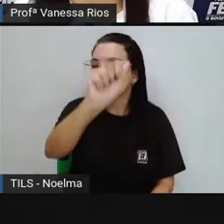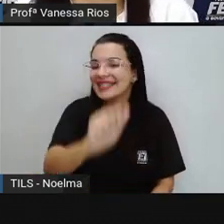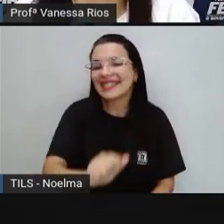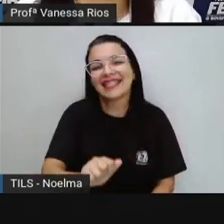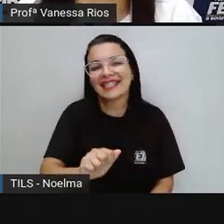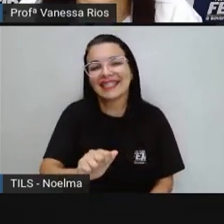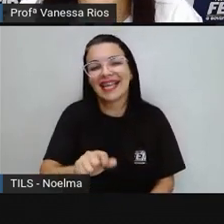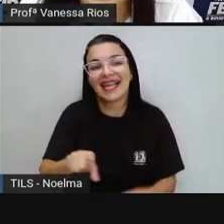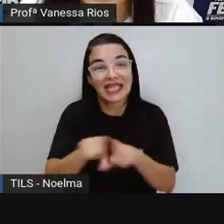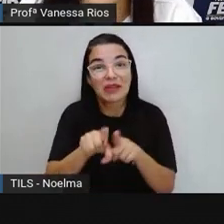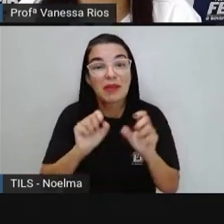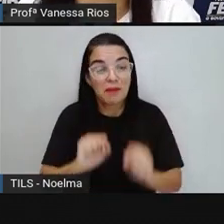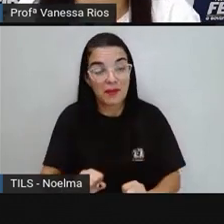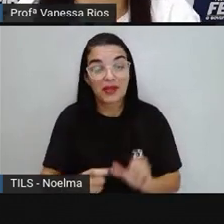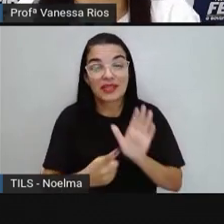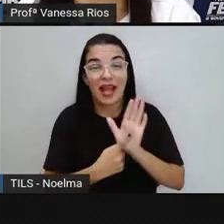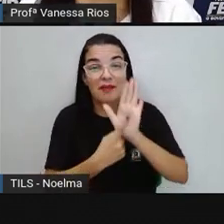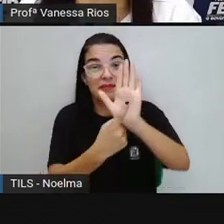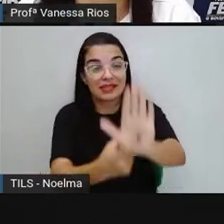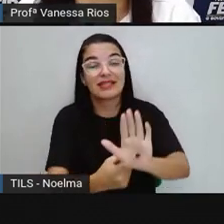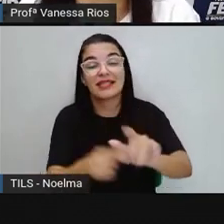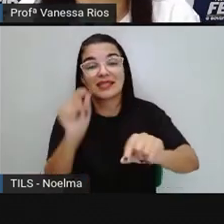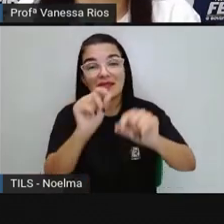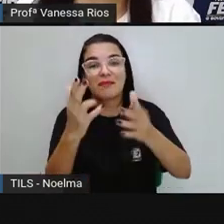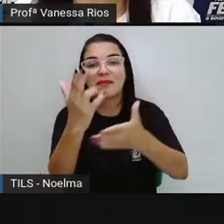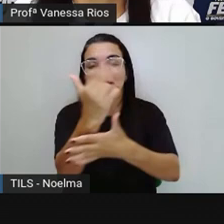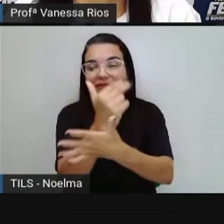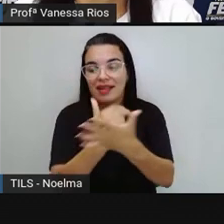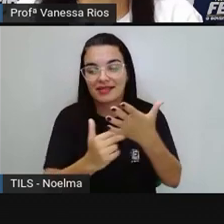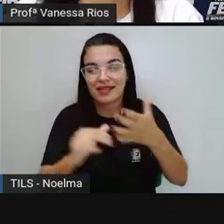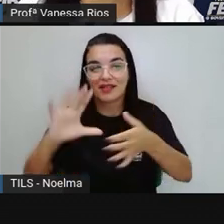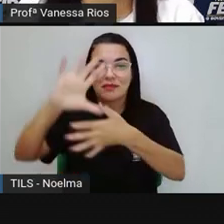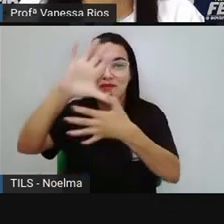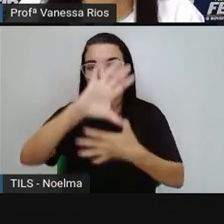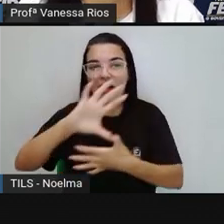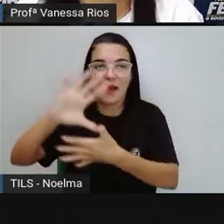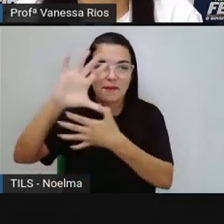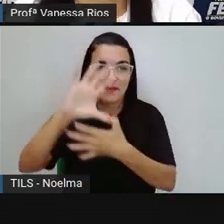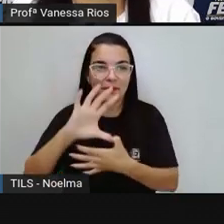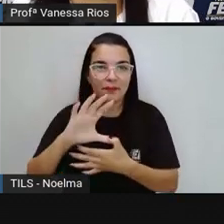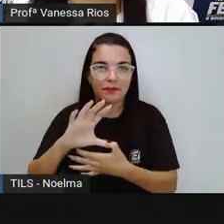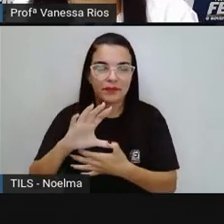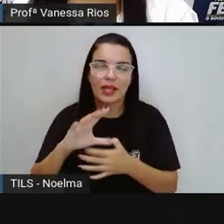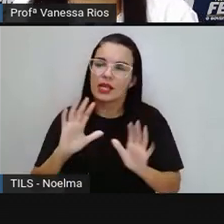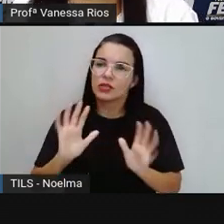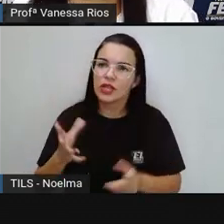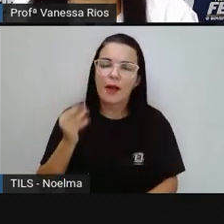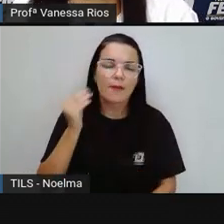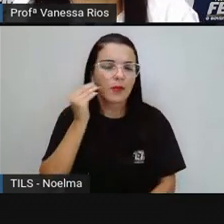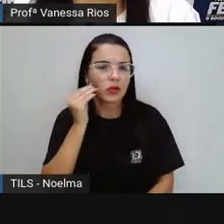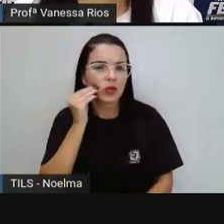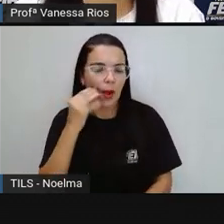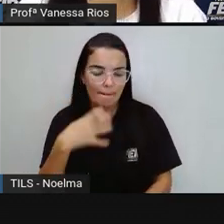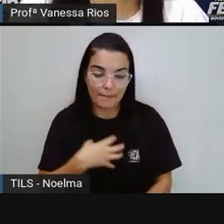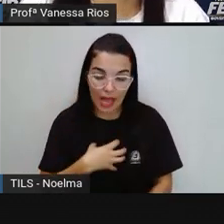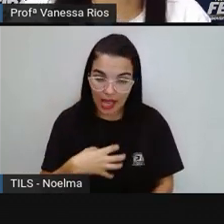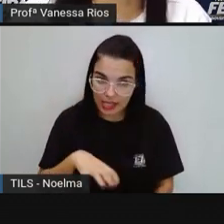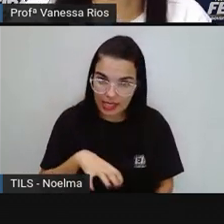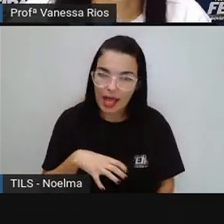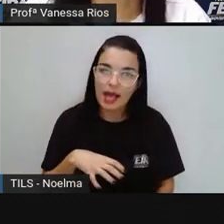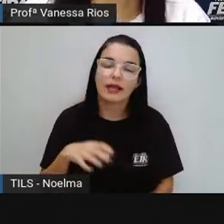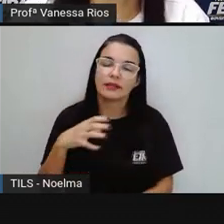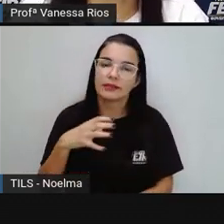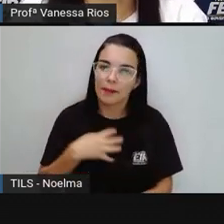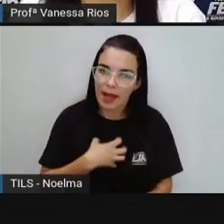através dos mapas, isso mesmo, não é? Como é que a gente mostra a Bahia, mostra até a